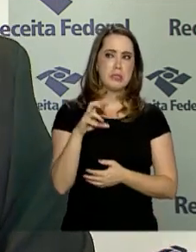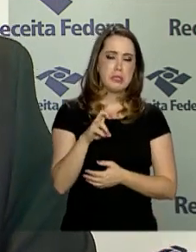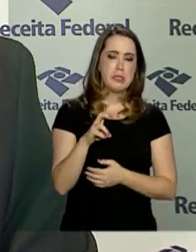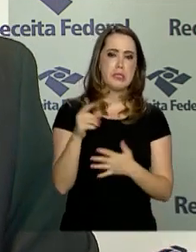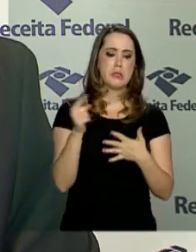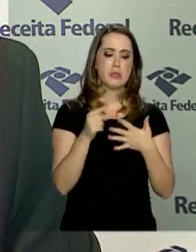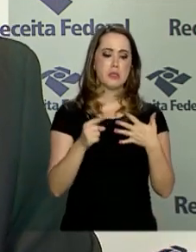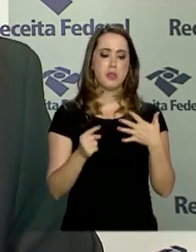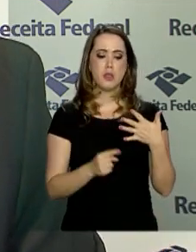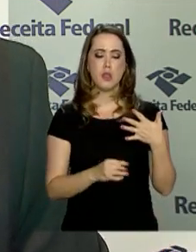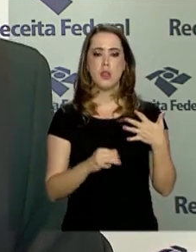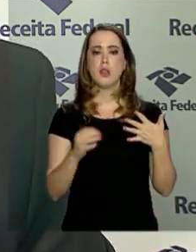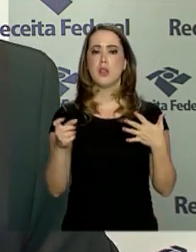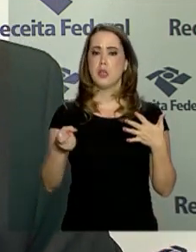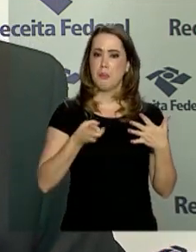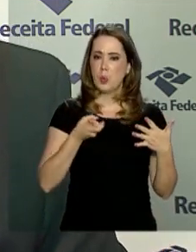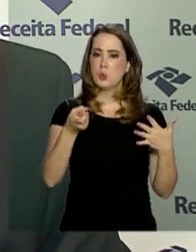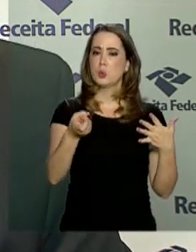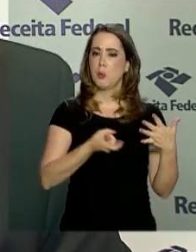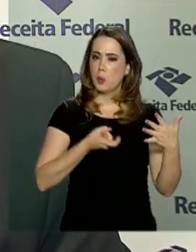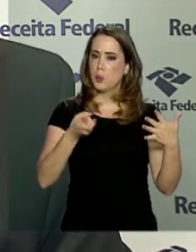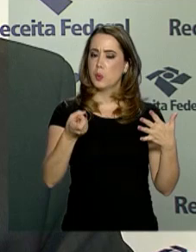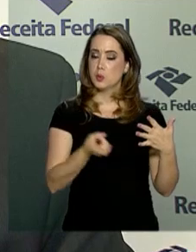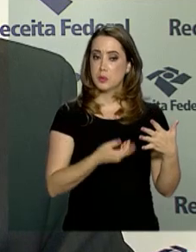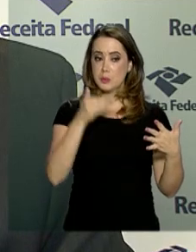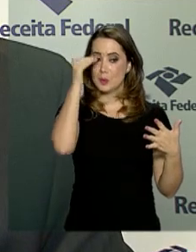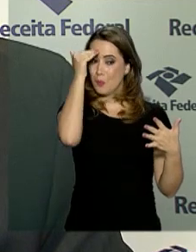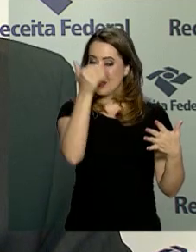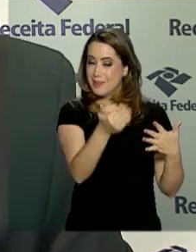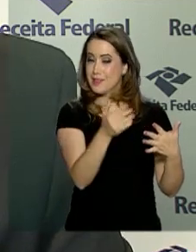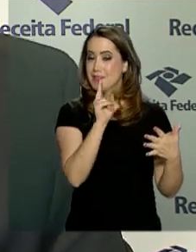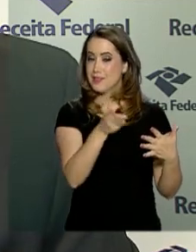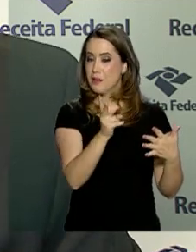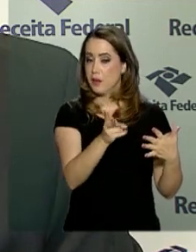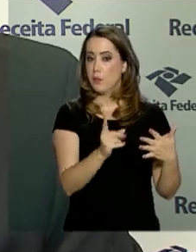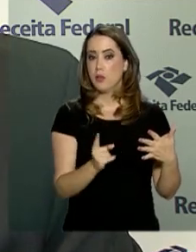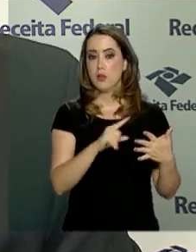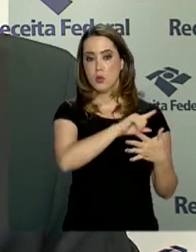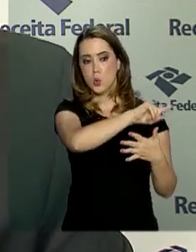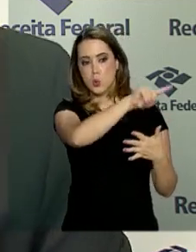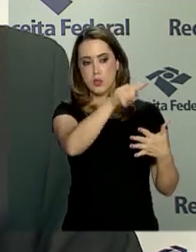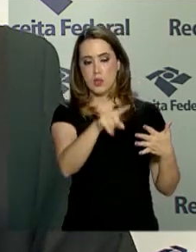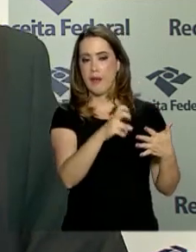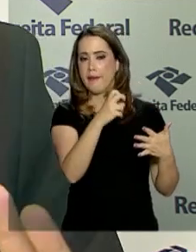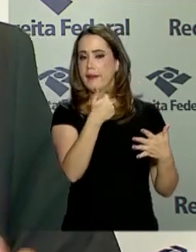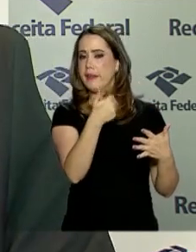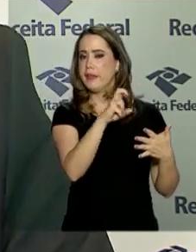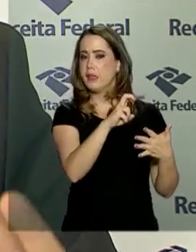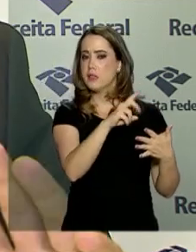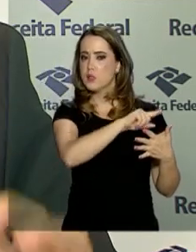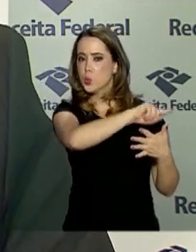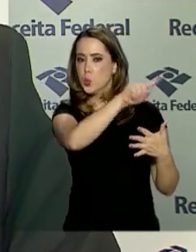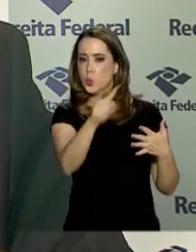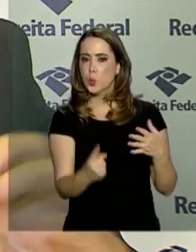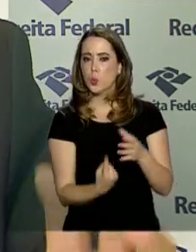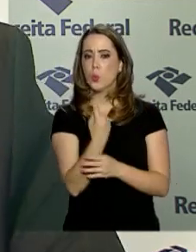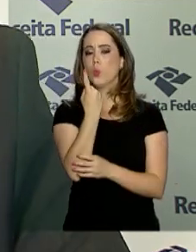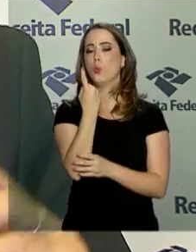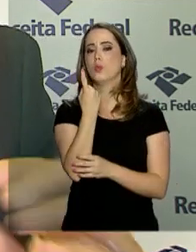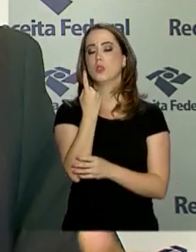obrigações que os empregadores estão submetidos periodicamente para uma só. Ou seja, é um universo de